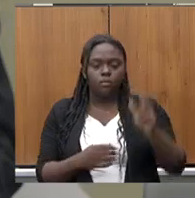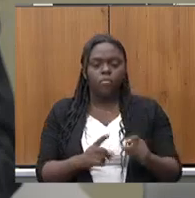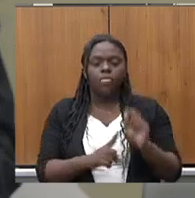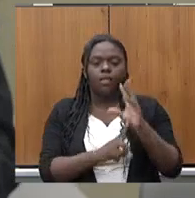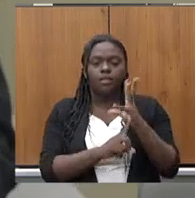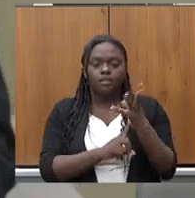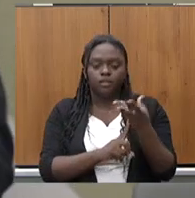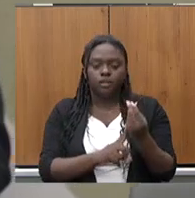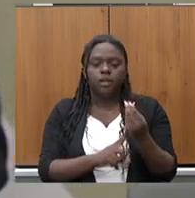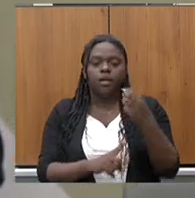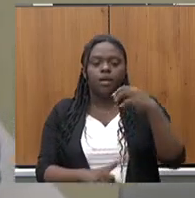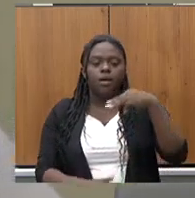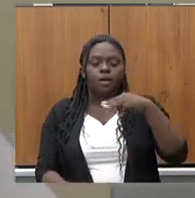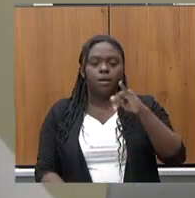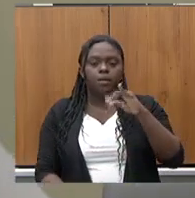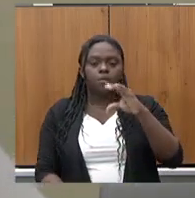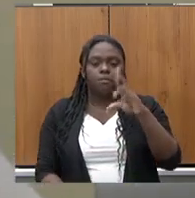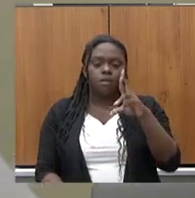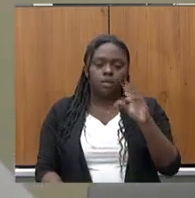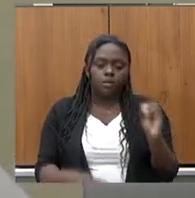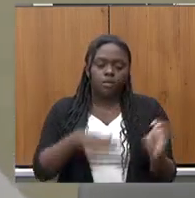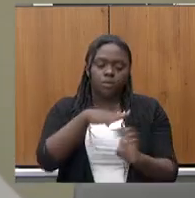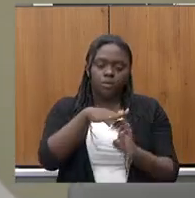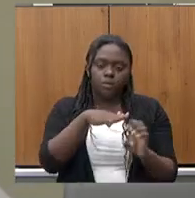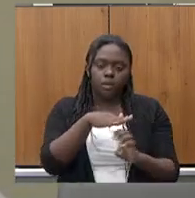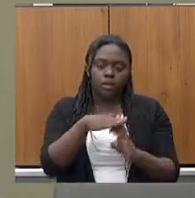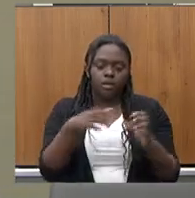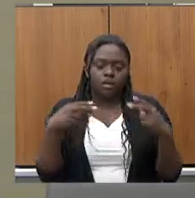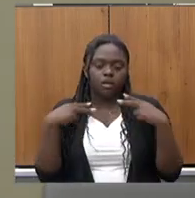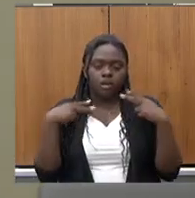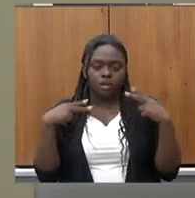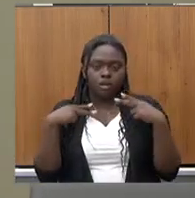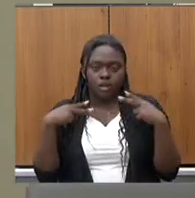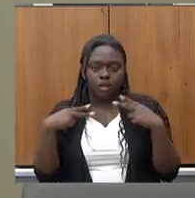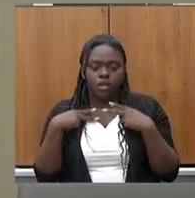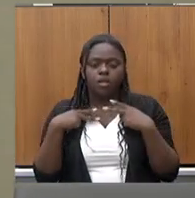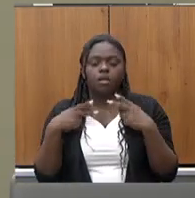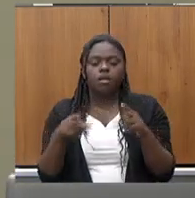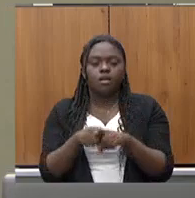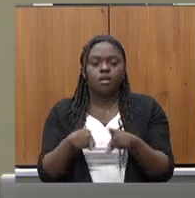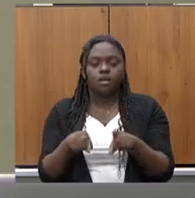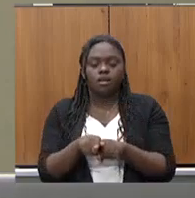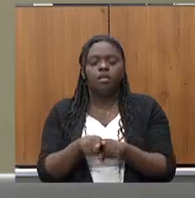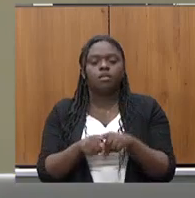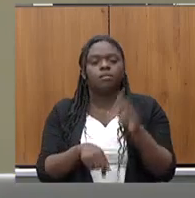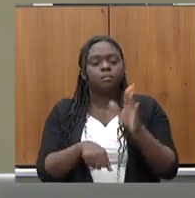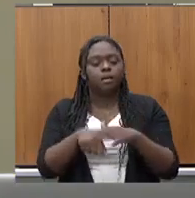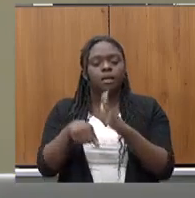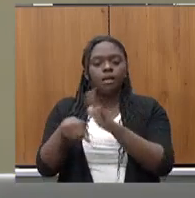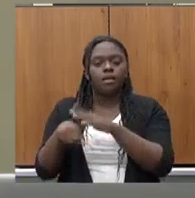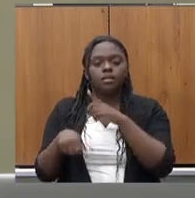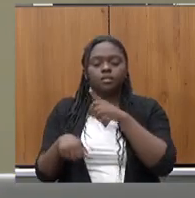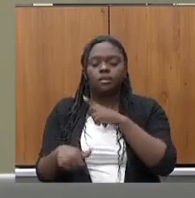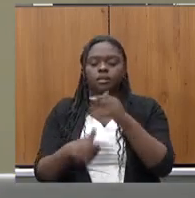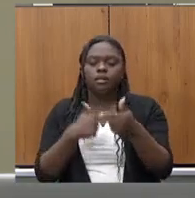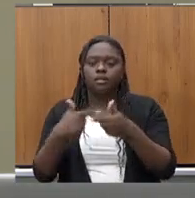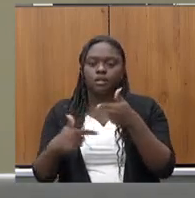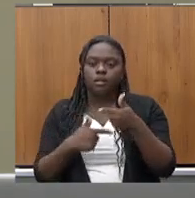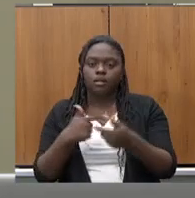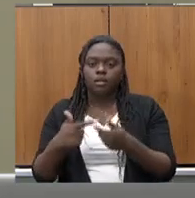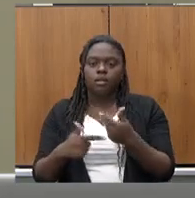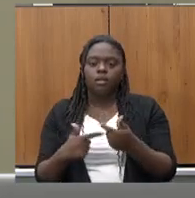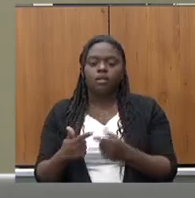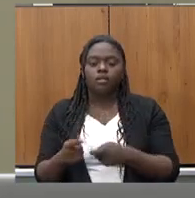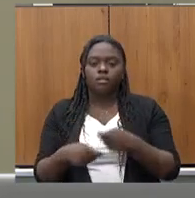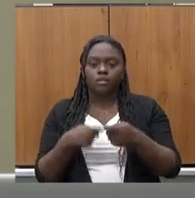os microempreendedores individuais, as micro e pequenas empresas, que são os que mais geram empregos na nossa